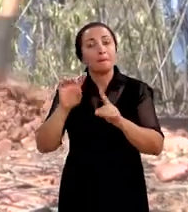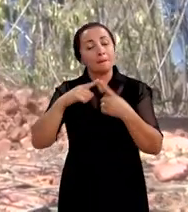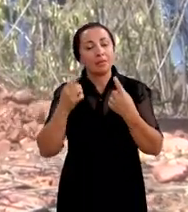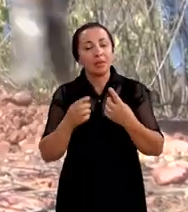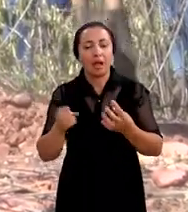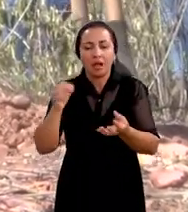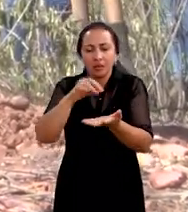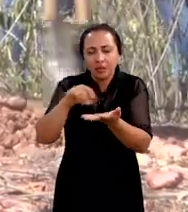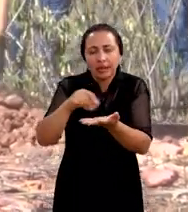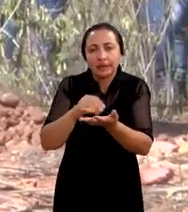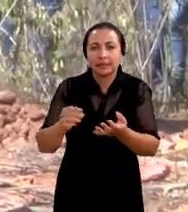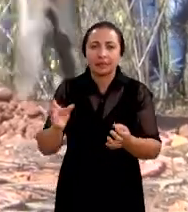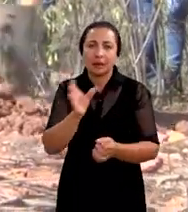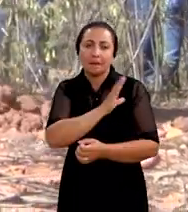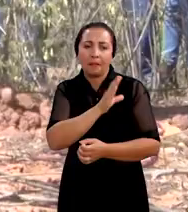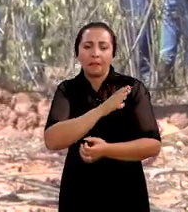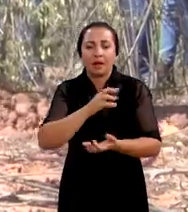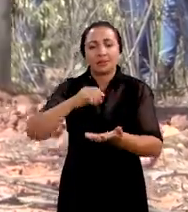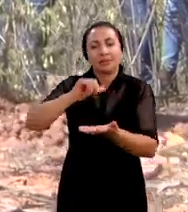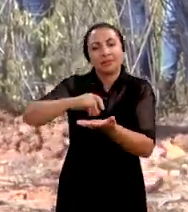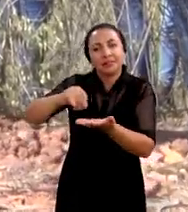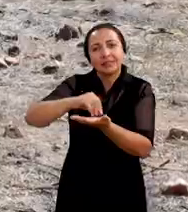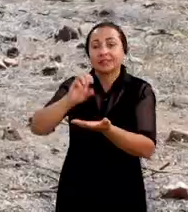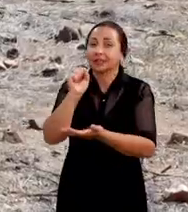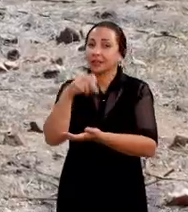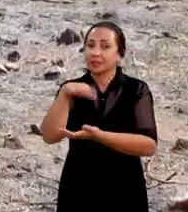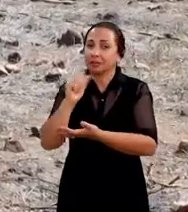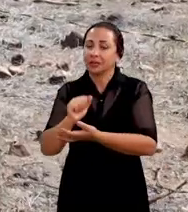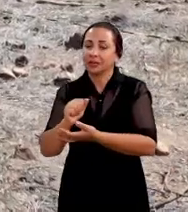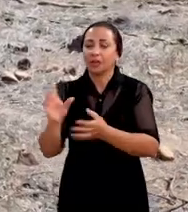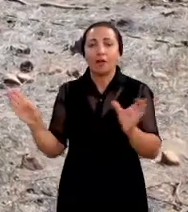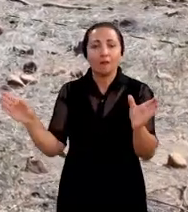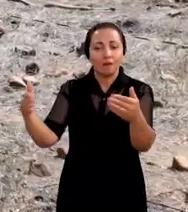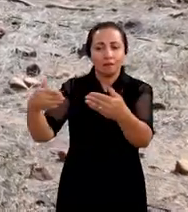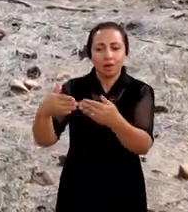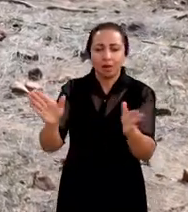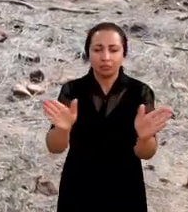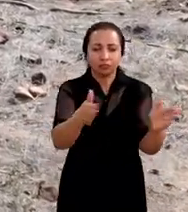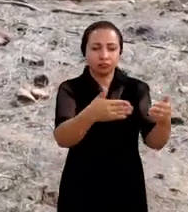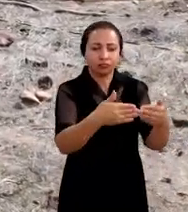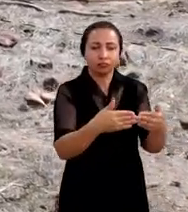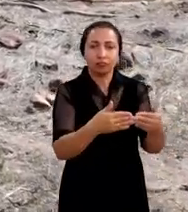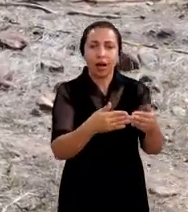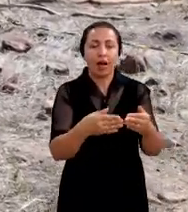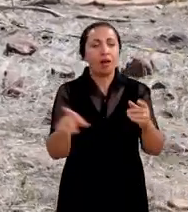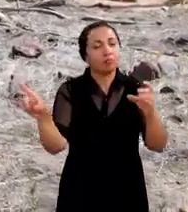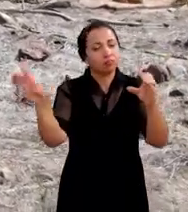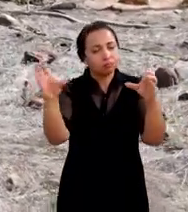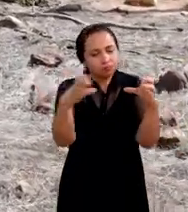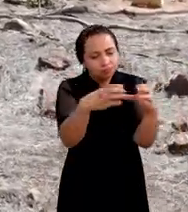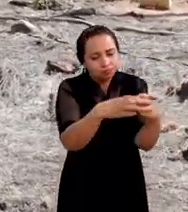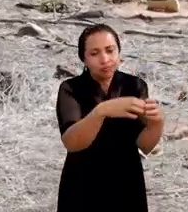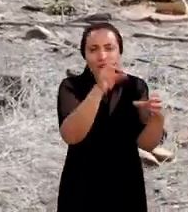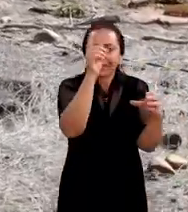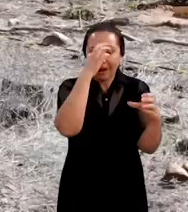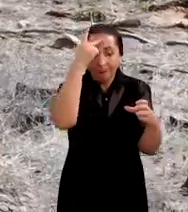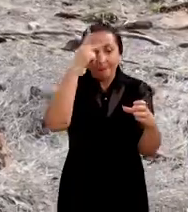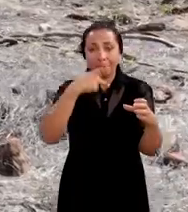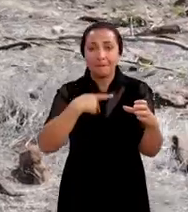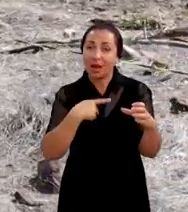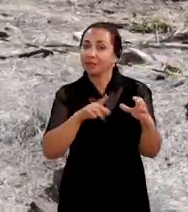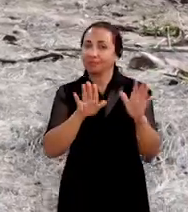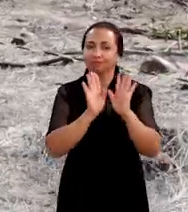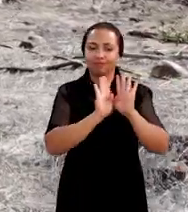adensamento e enriquecimento com sementes, isolamento de áreas. A gente isolou uma área de 2